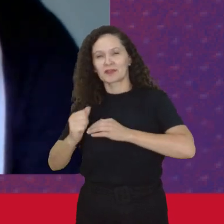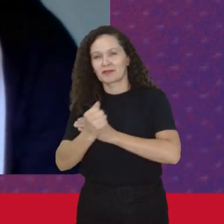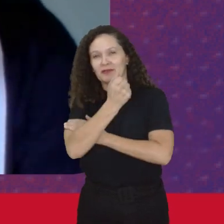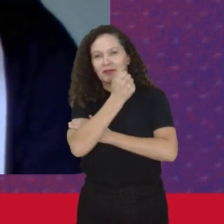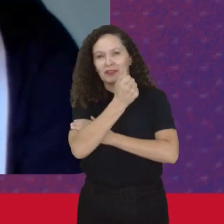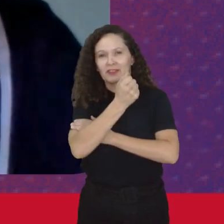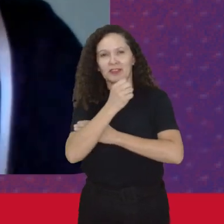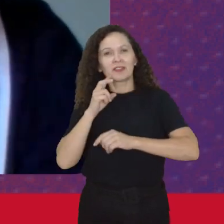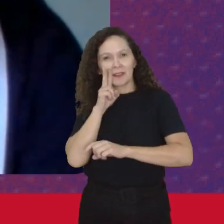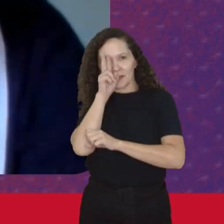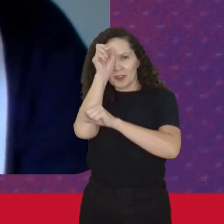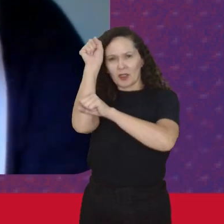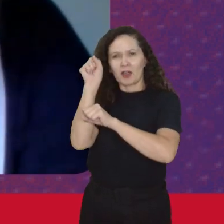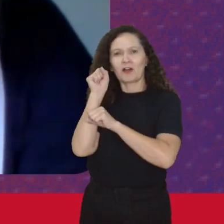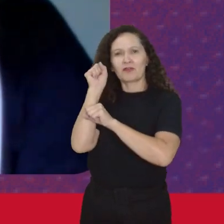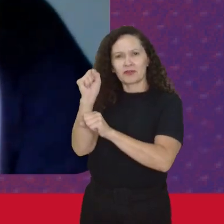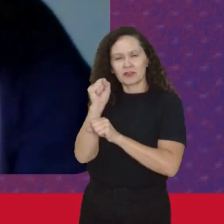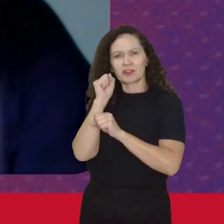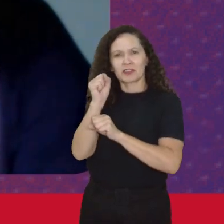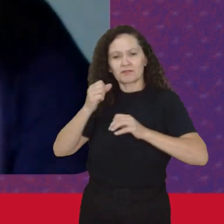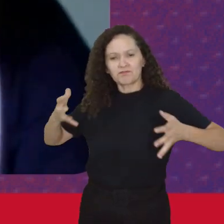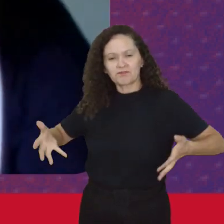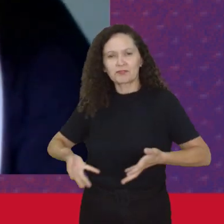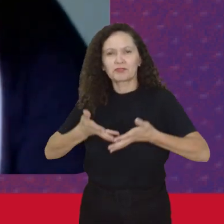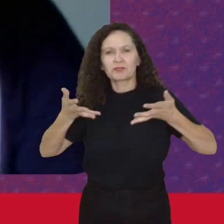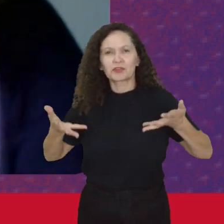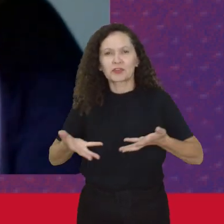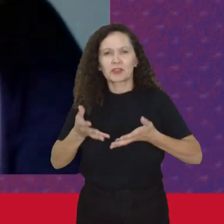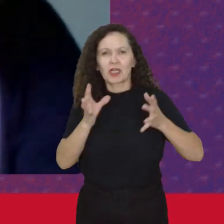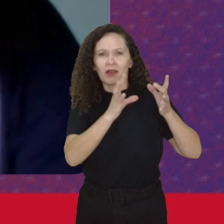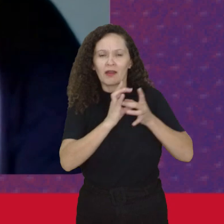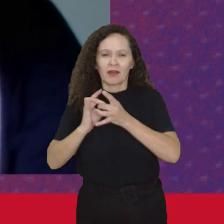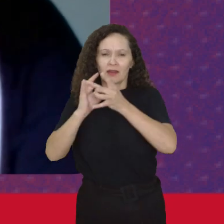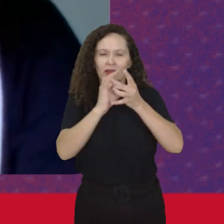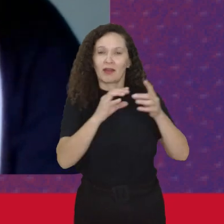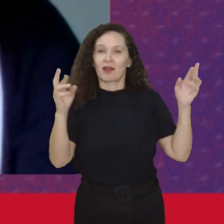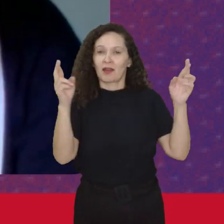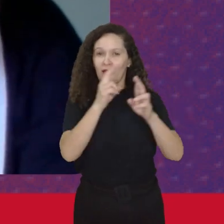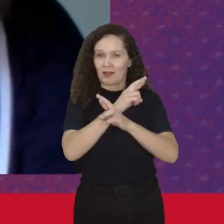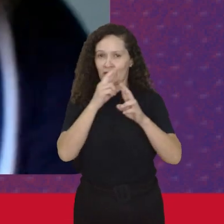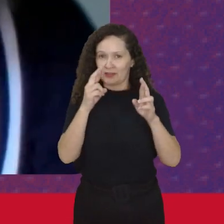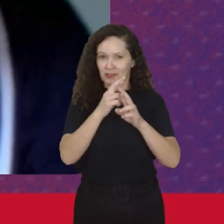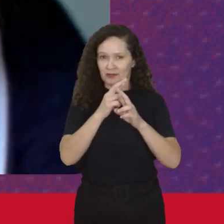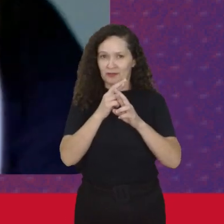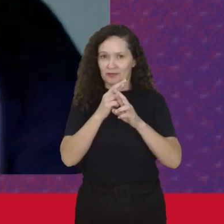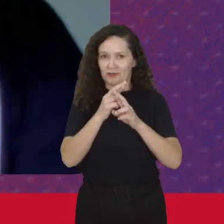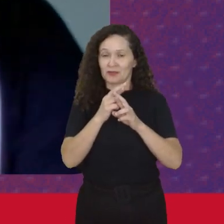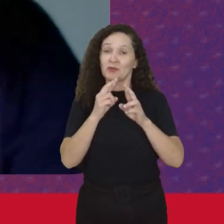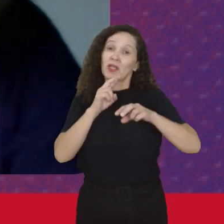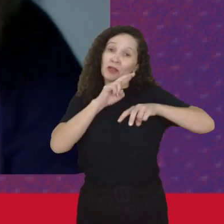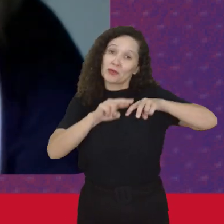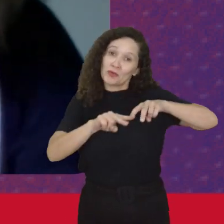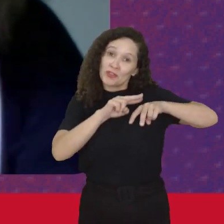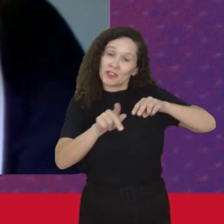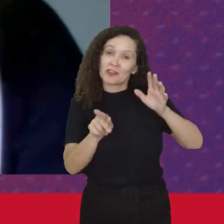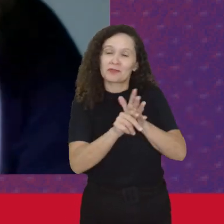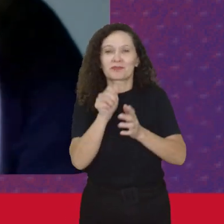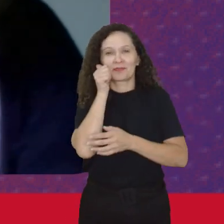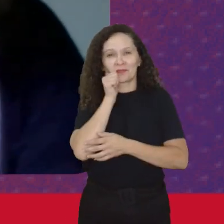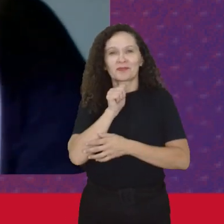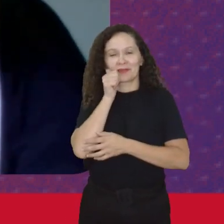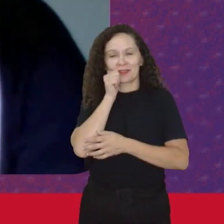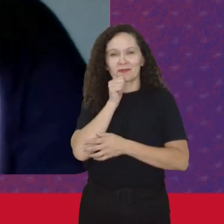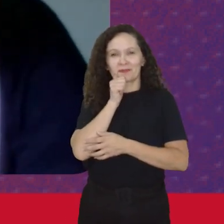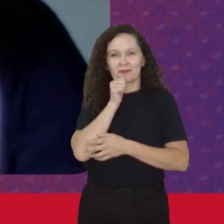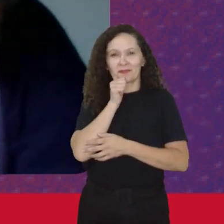força De impulsionar A internacionalização Do gênero Que a ONU Não falava de